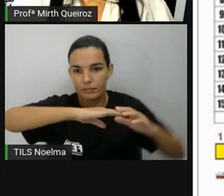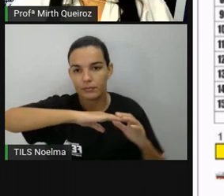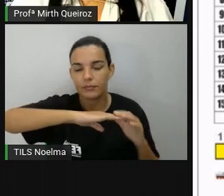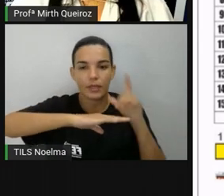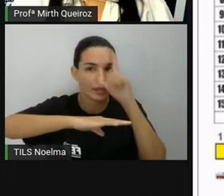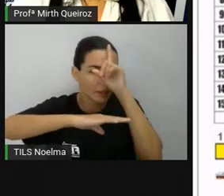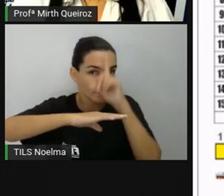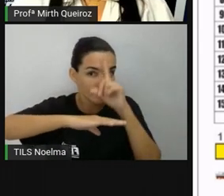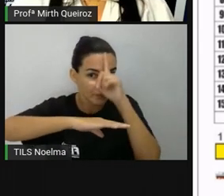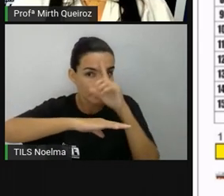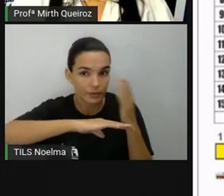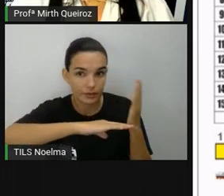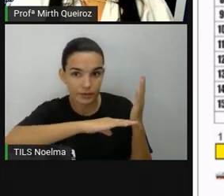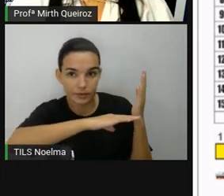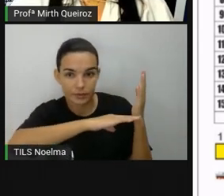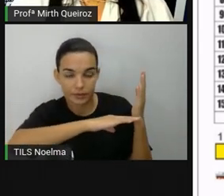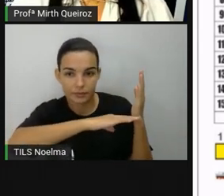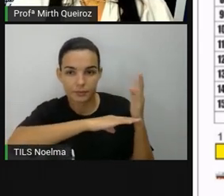diferentes.